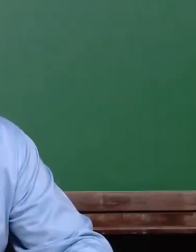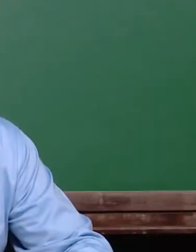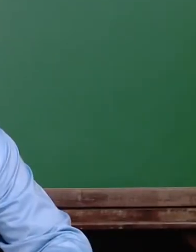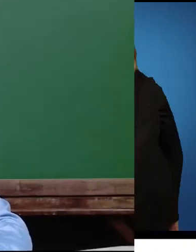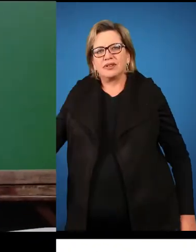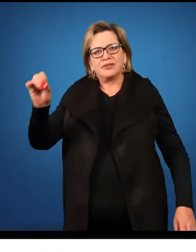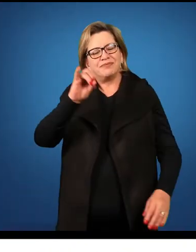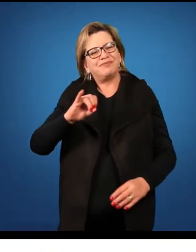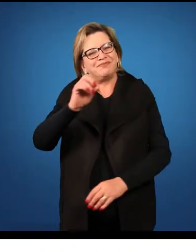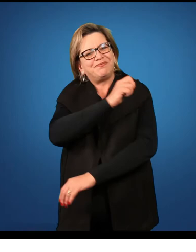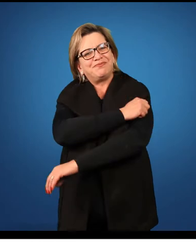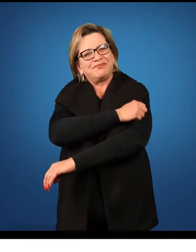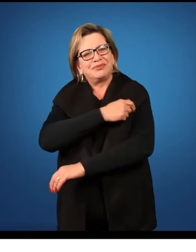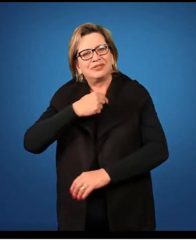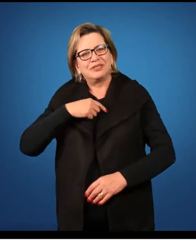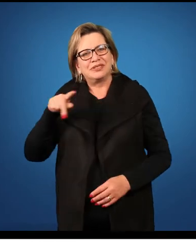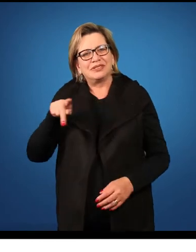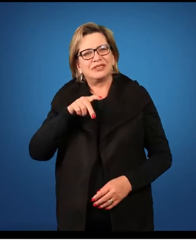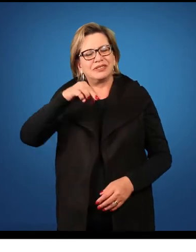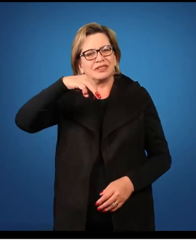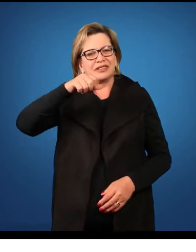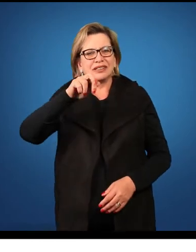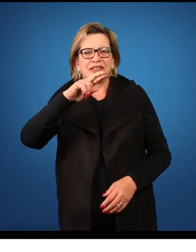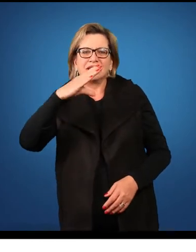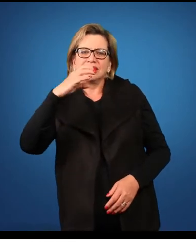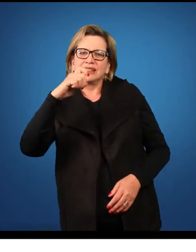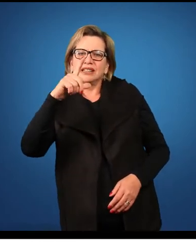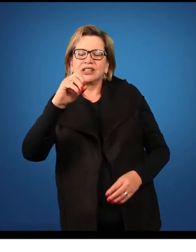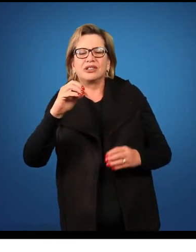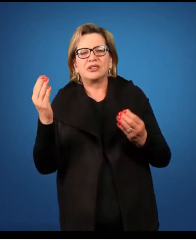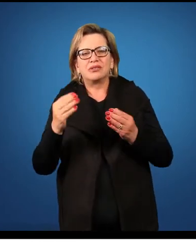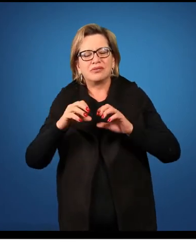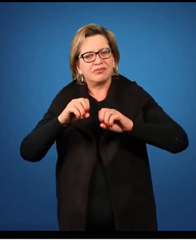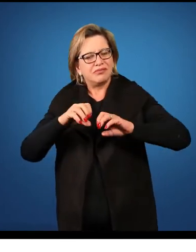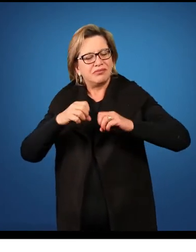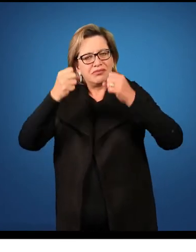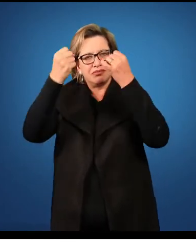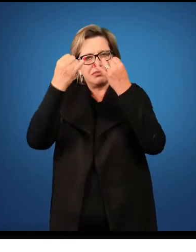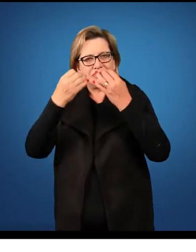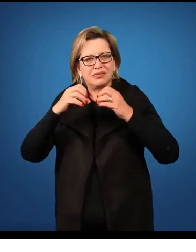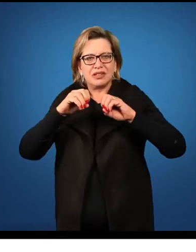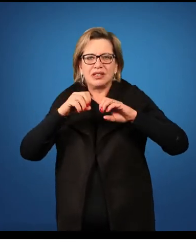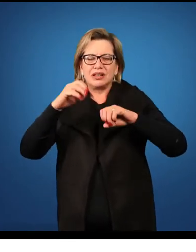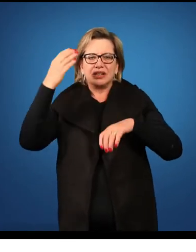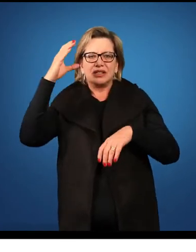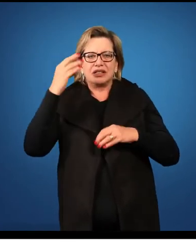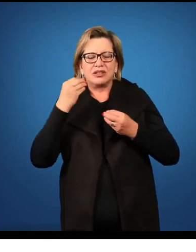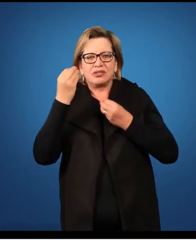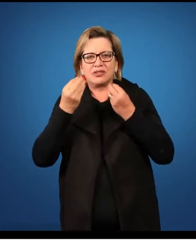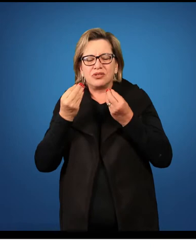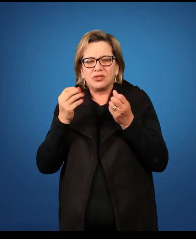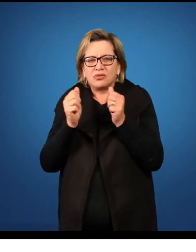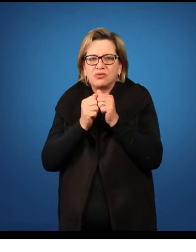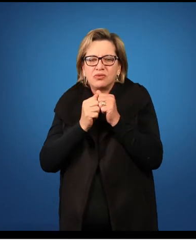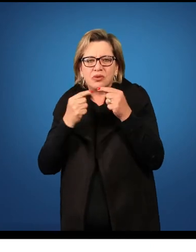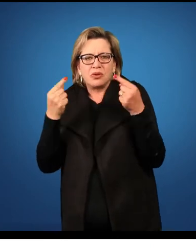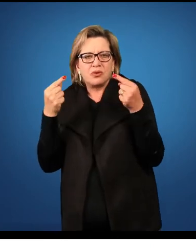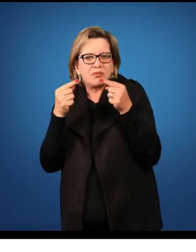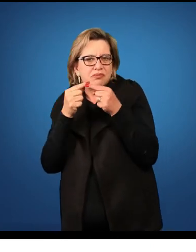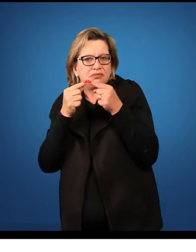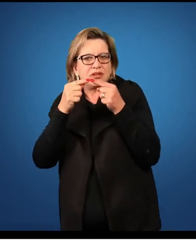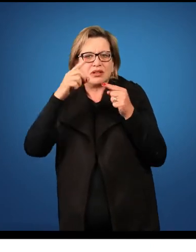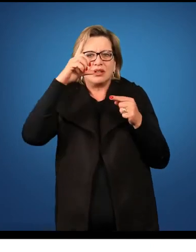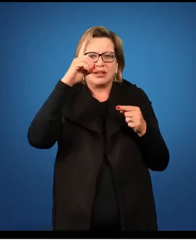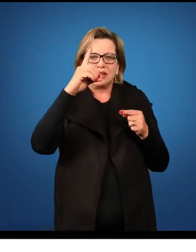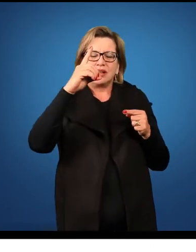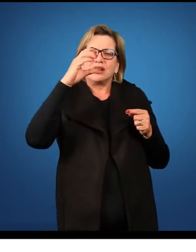Olá pessoal, eu sou o professor Marcelo e hoje nós vamos falar do ensino de ciências através da visão das diretrizes curriculares